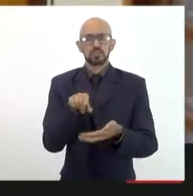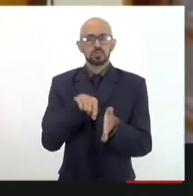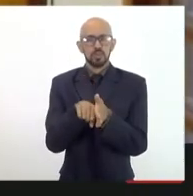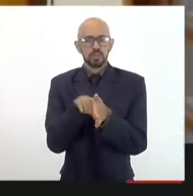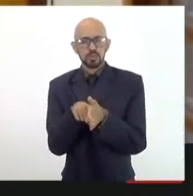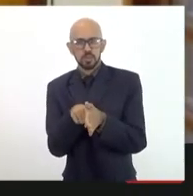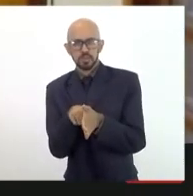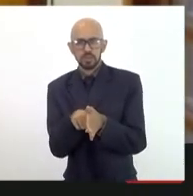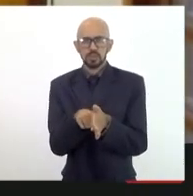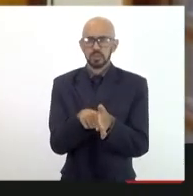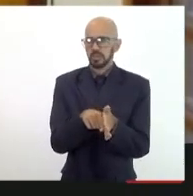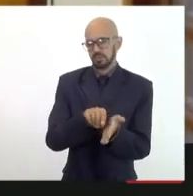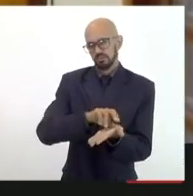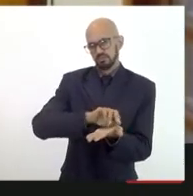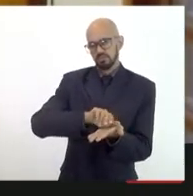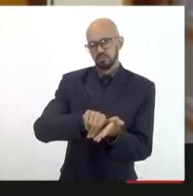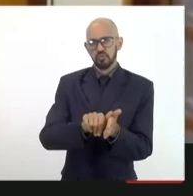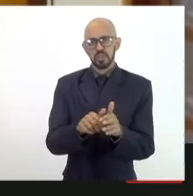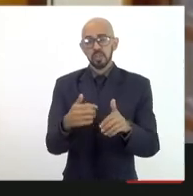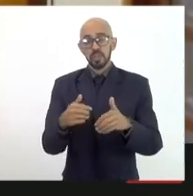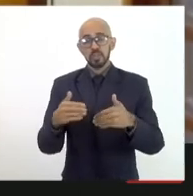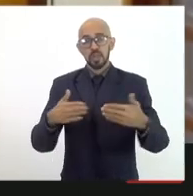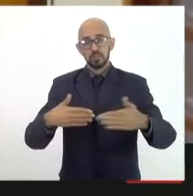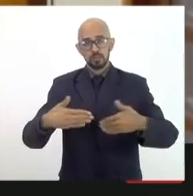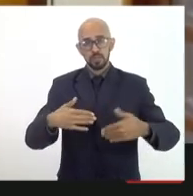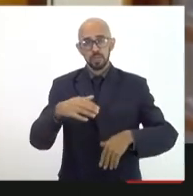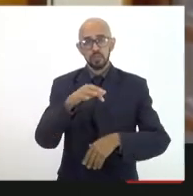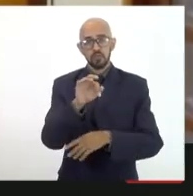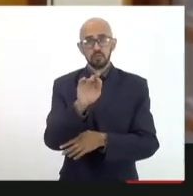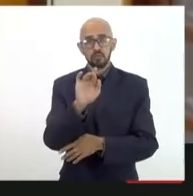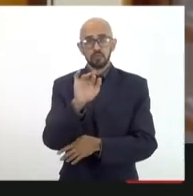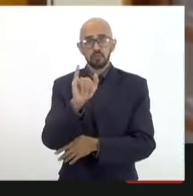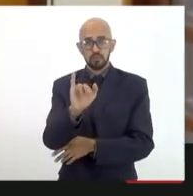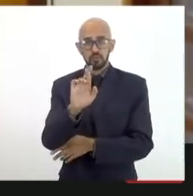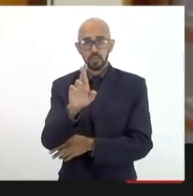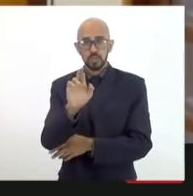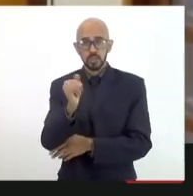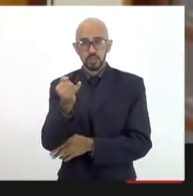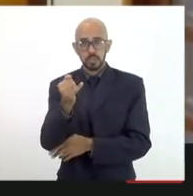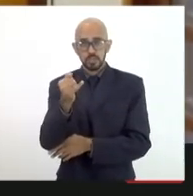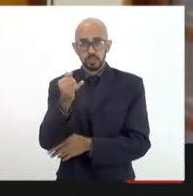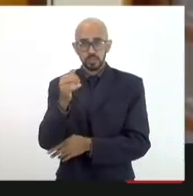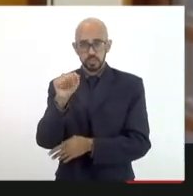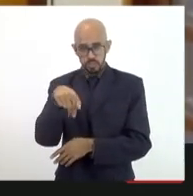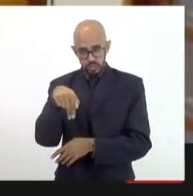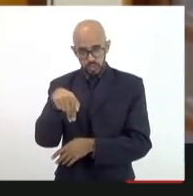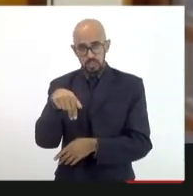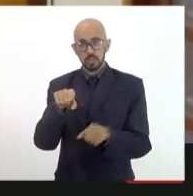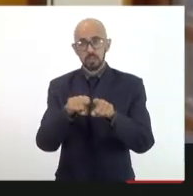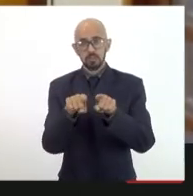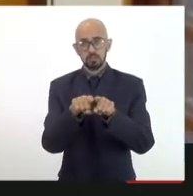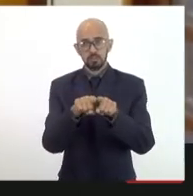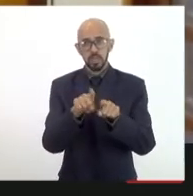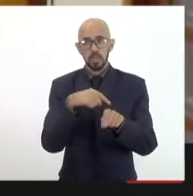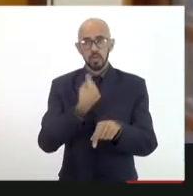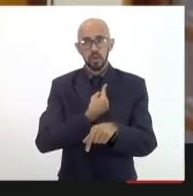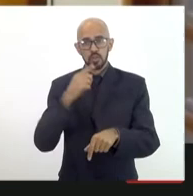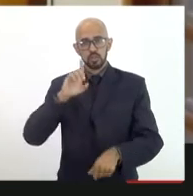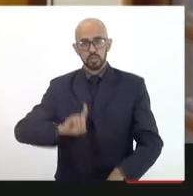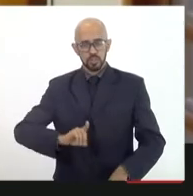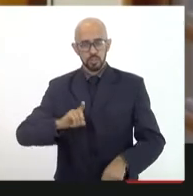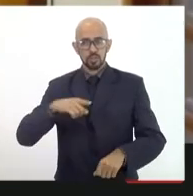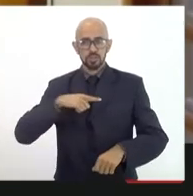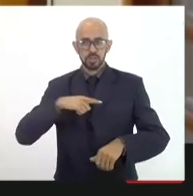empresários da FIJAM, etc. Os nossos diretores possuem mandato, então,